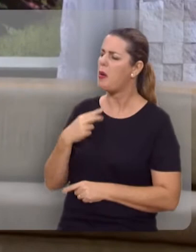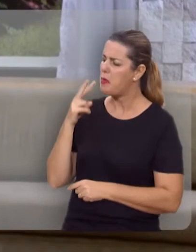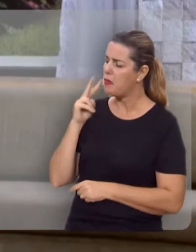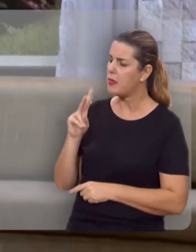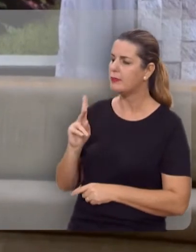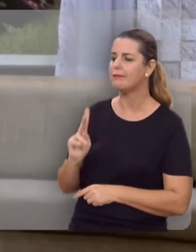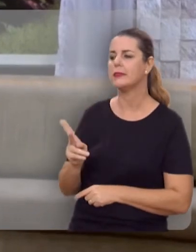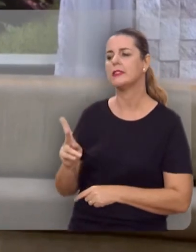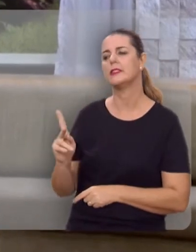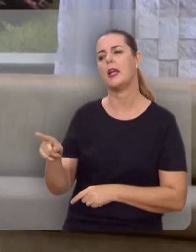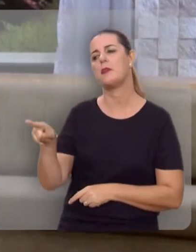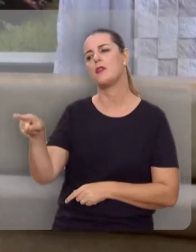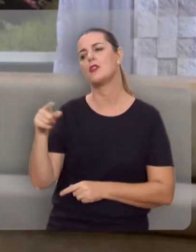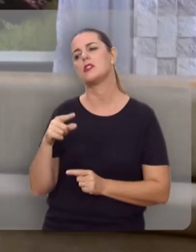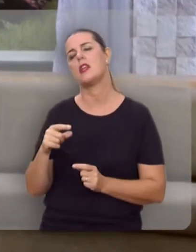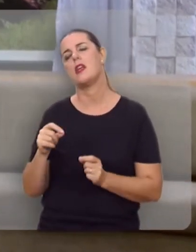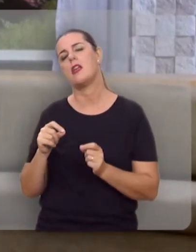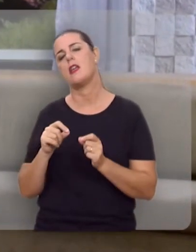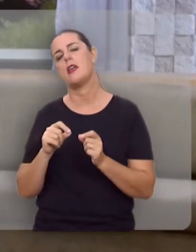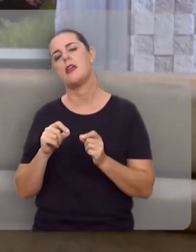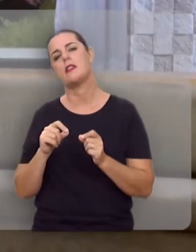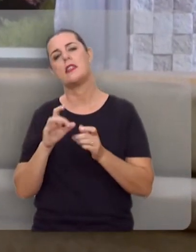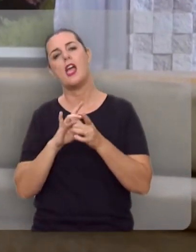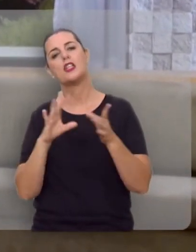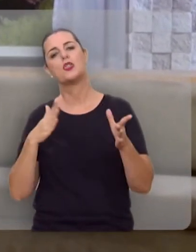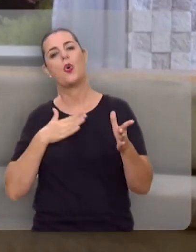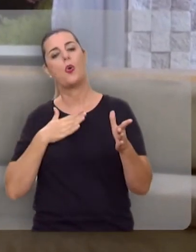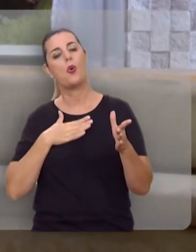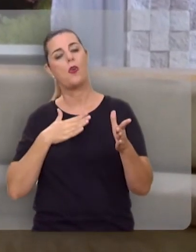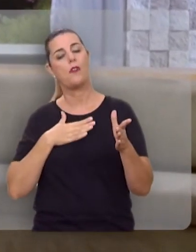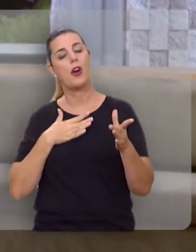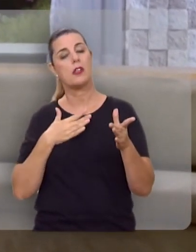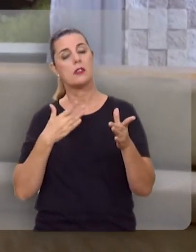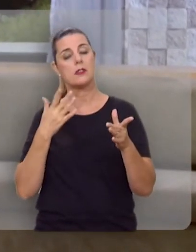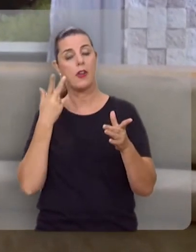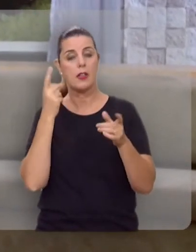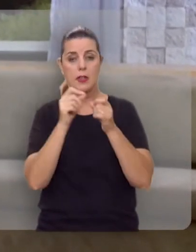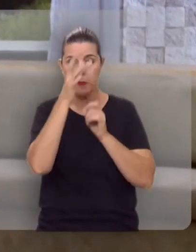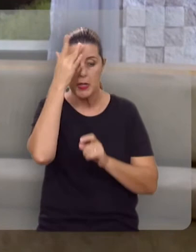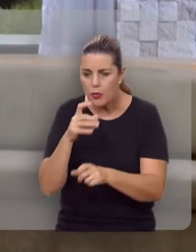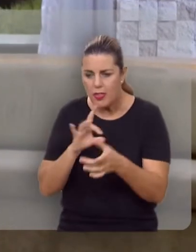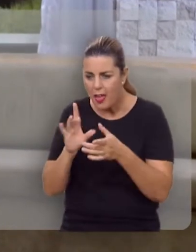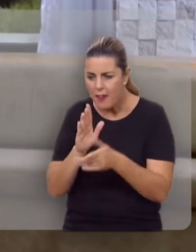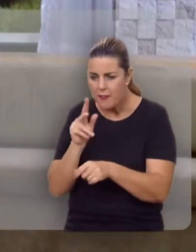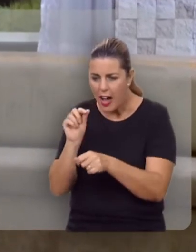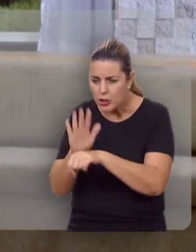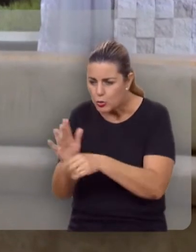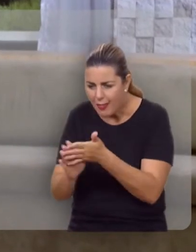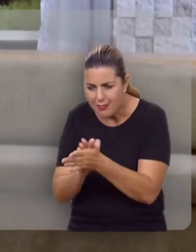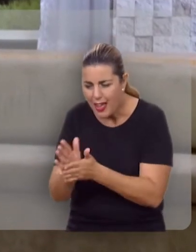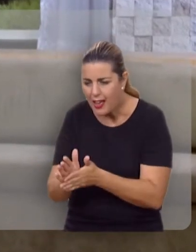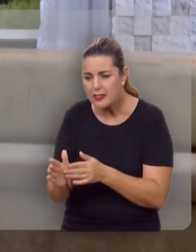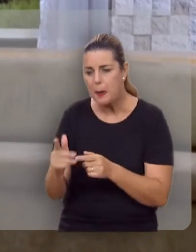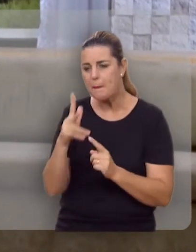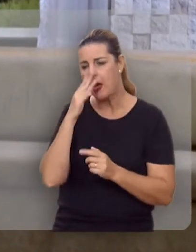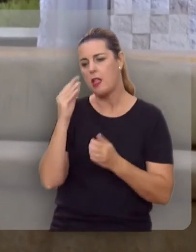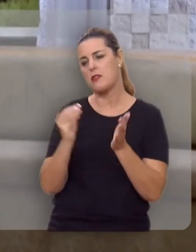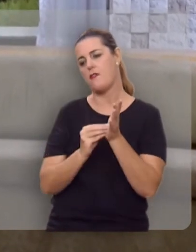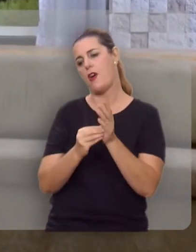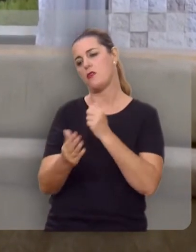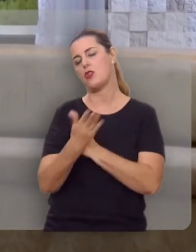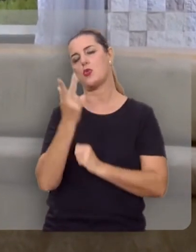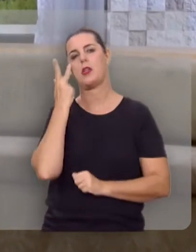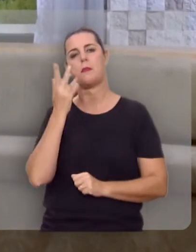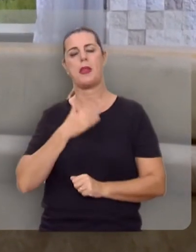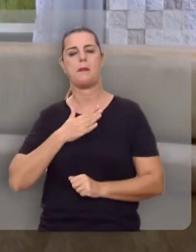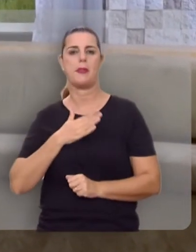vimos assim, todas as vezes que deixaste de fazer a um desses pequeninos, a mim o deixaste de fazer. E a condenação para aqueles que cometeram o